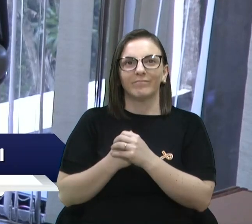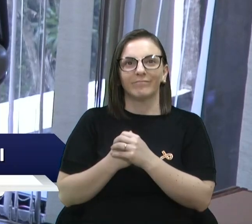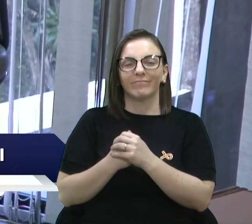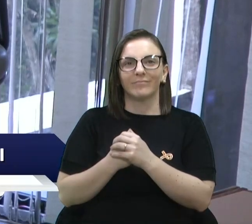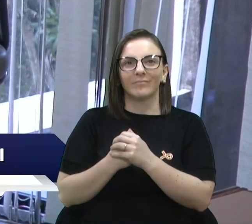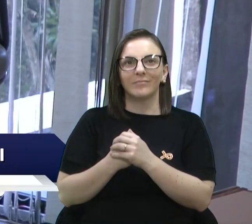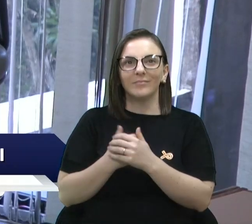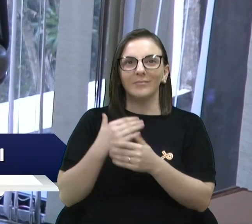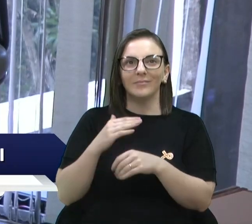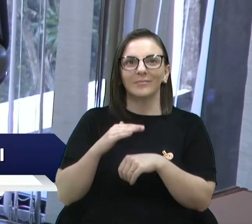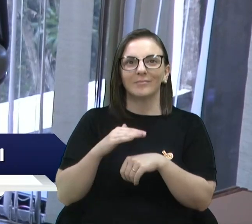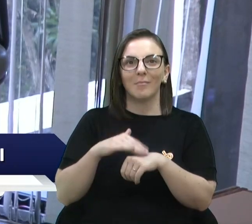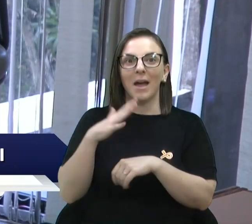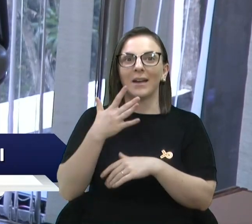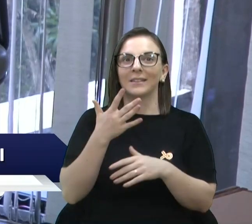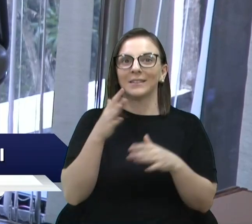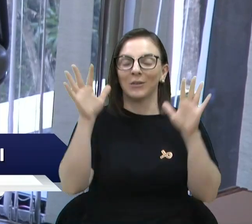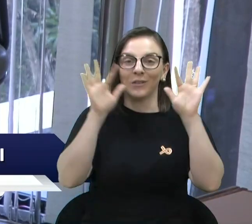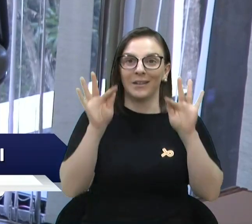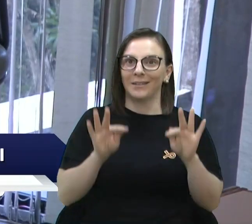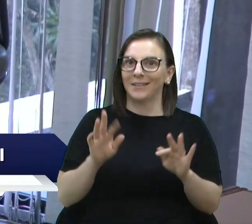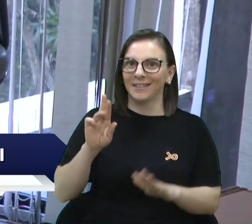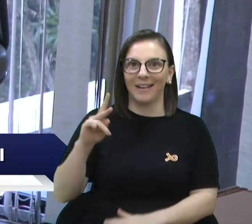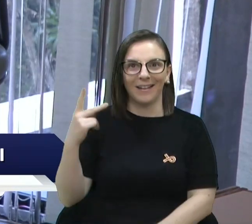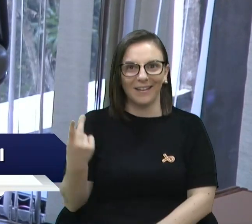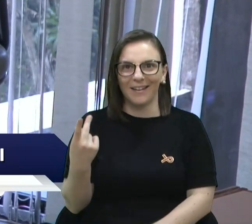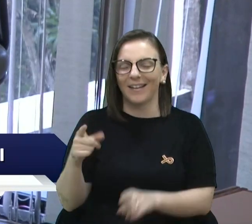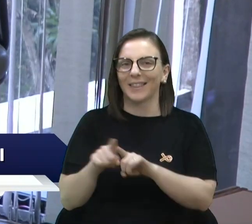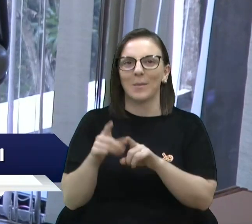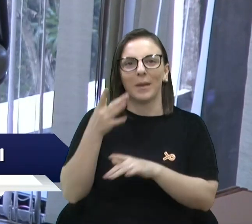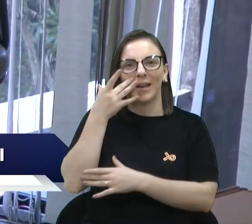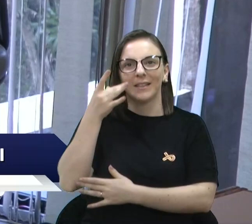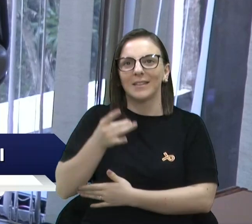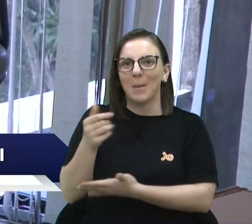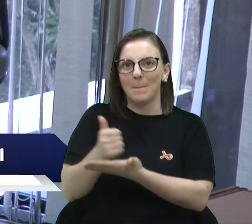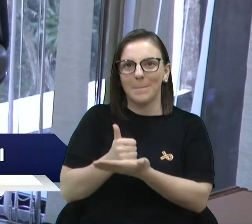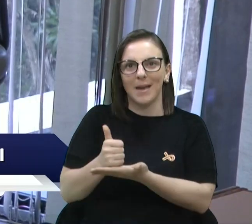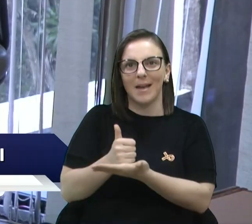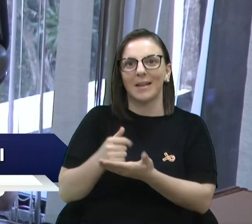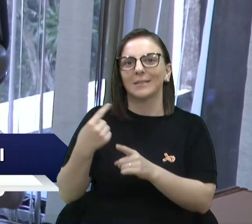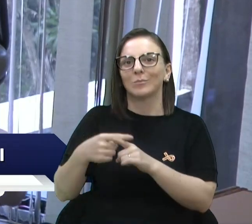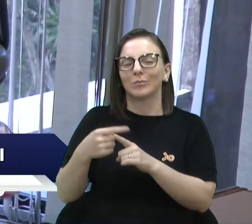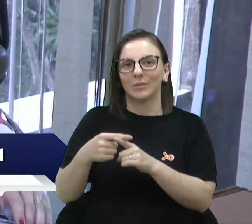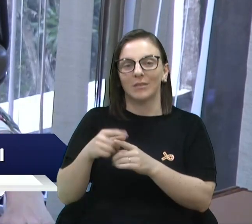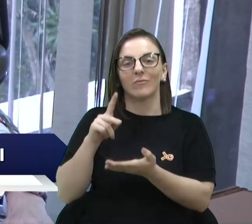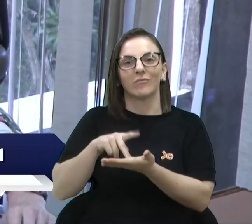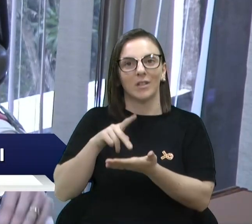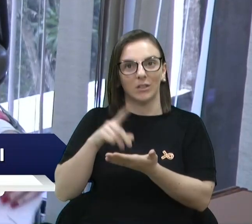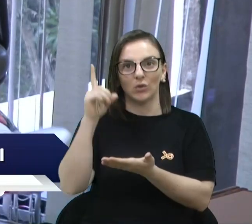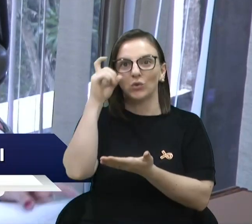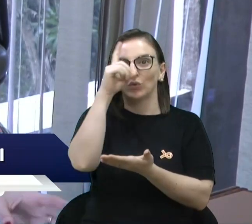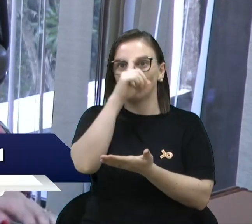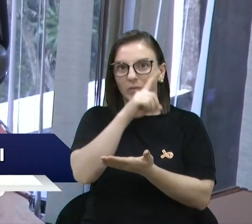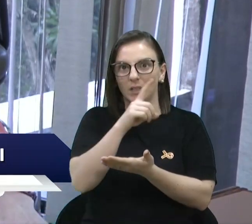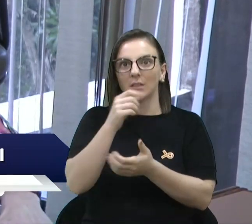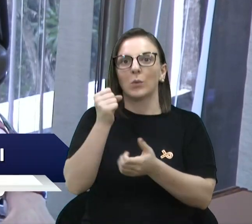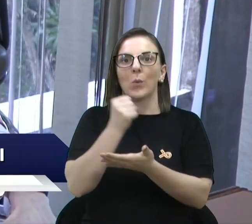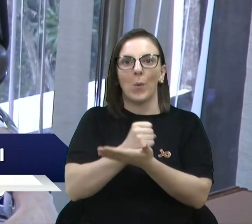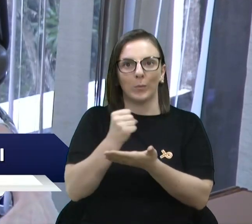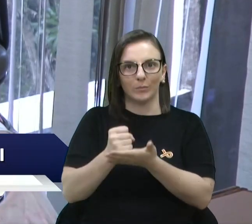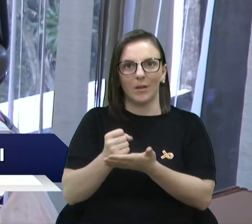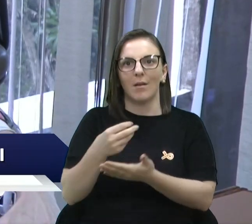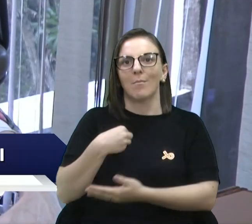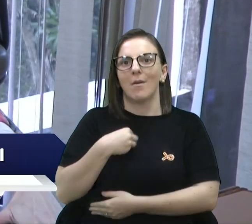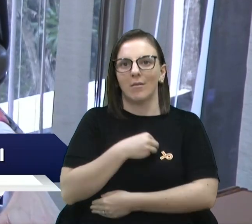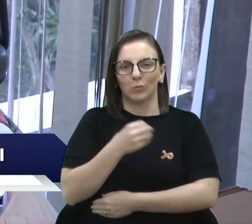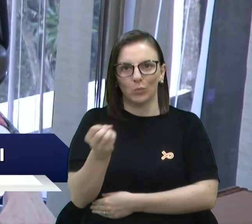faceiro, RH, atenção básica, porque realmente é bem complicado essa reposição. e a situação é